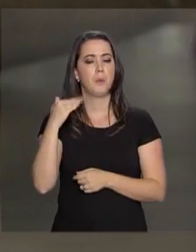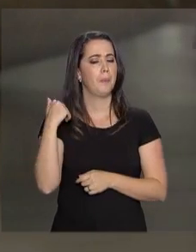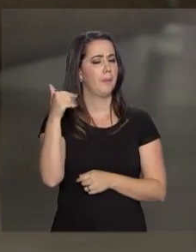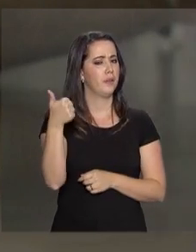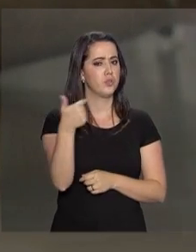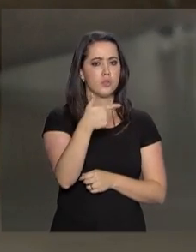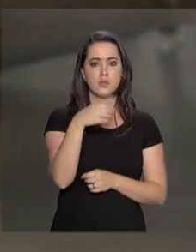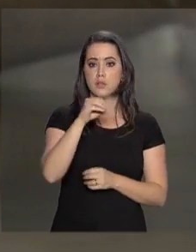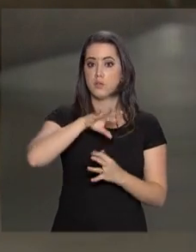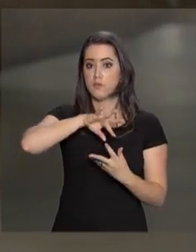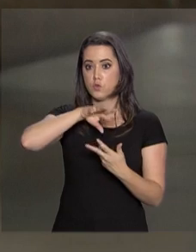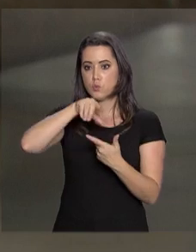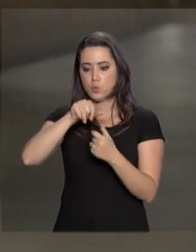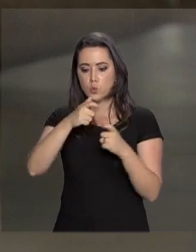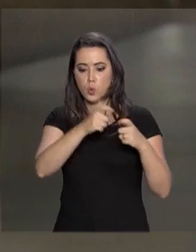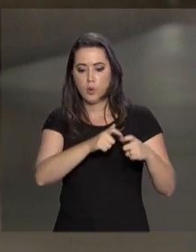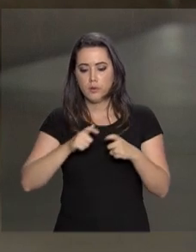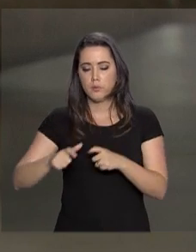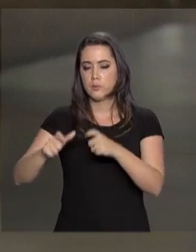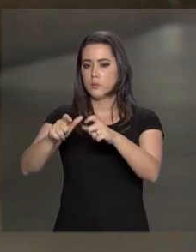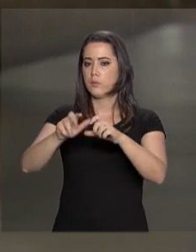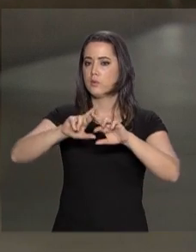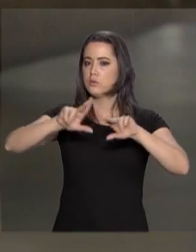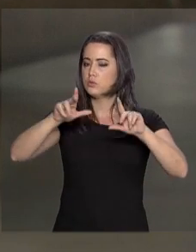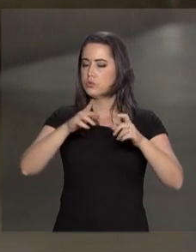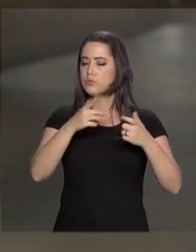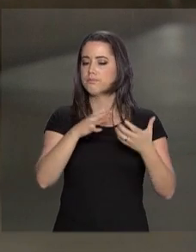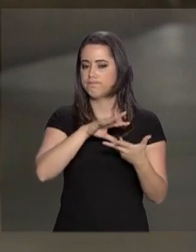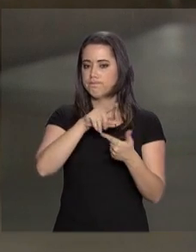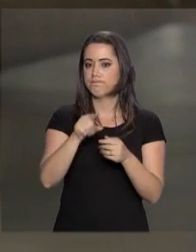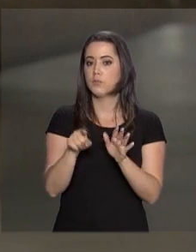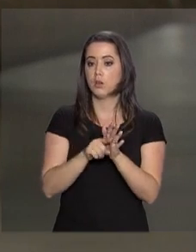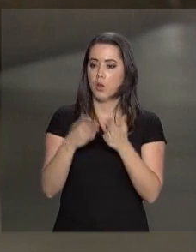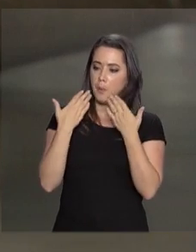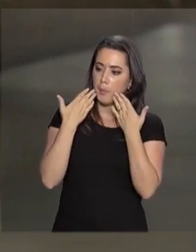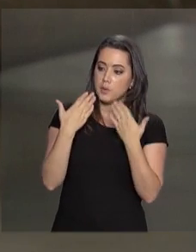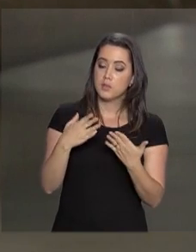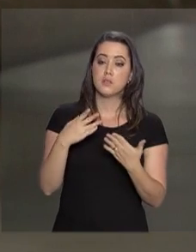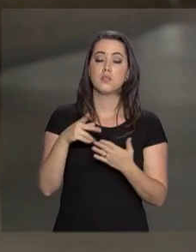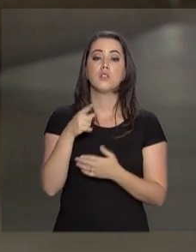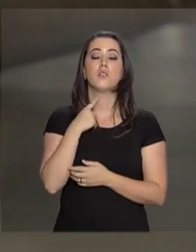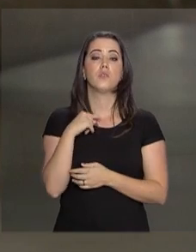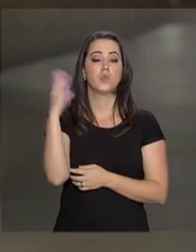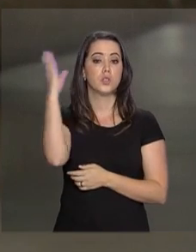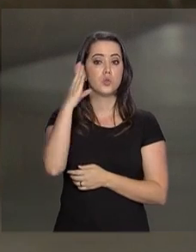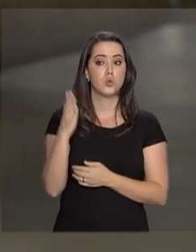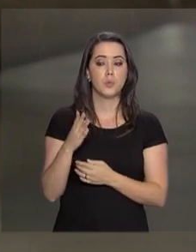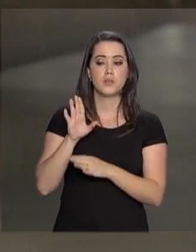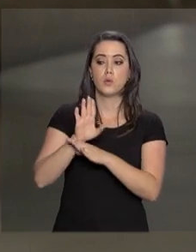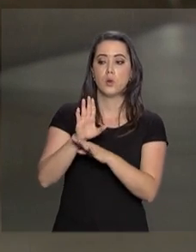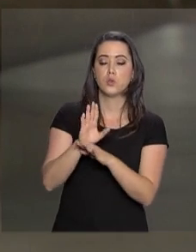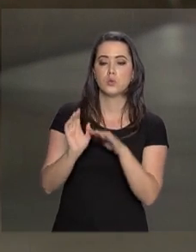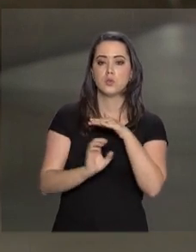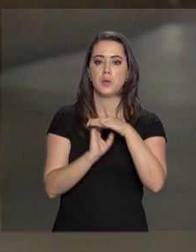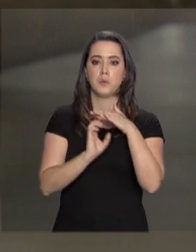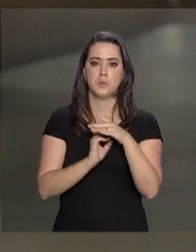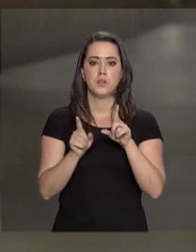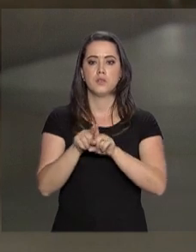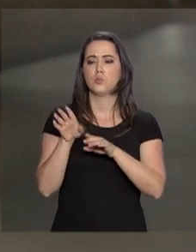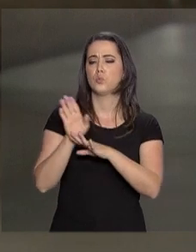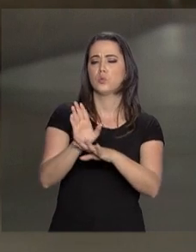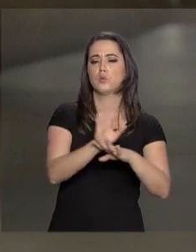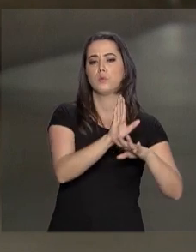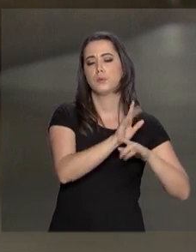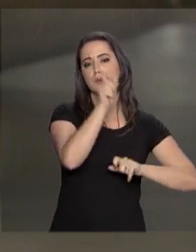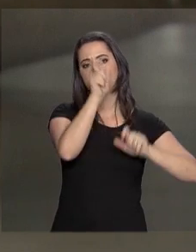todo o mundo, o Ministério promove os interesses do país no exterior, apoia empresas nacionais e auxilia cidadãos